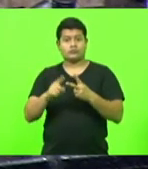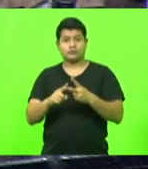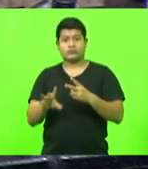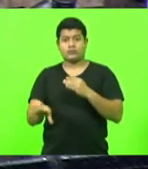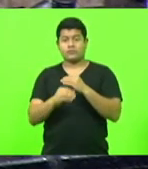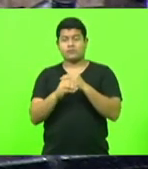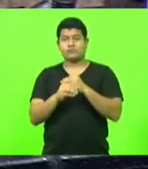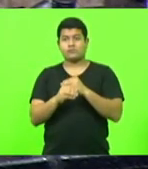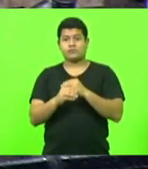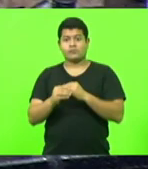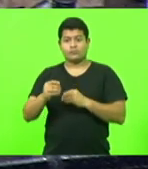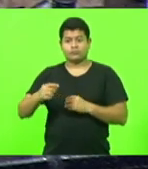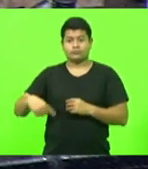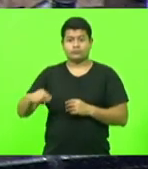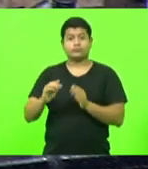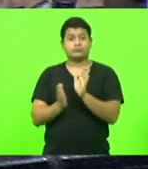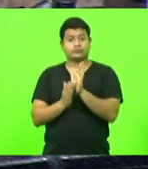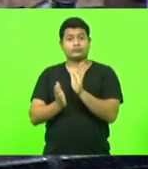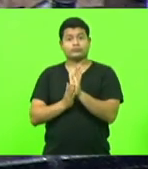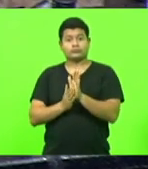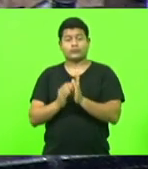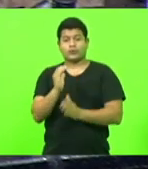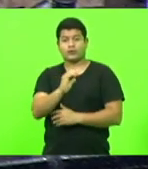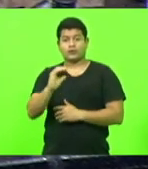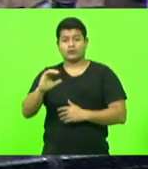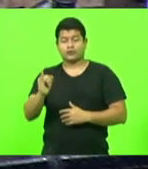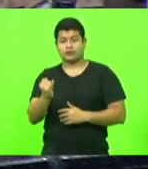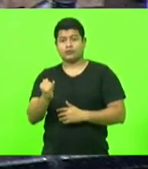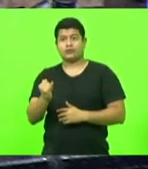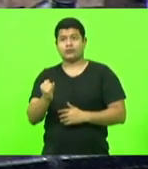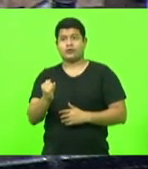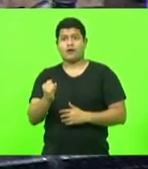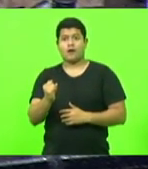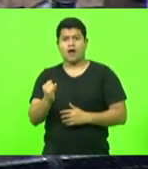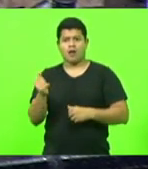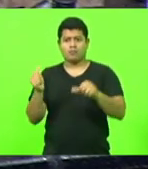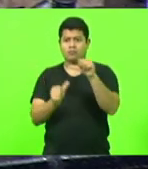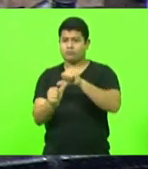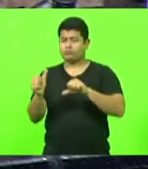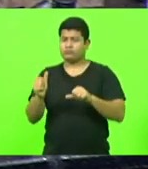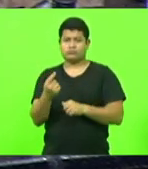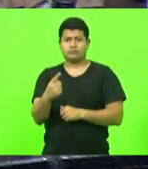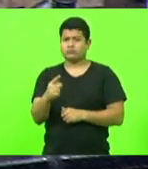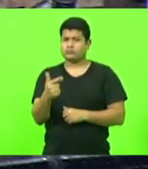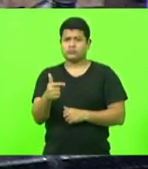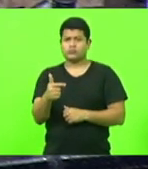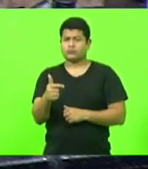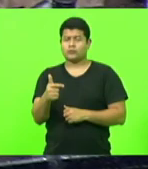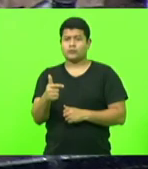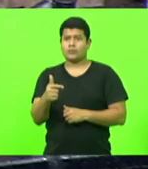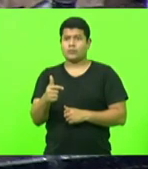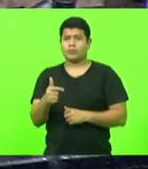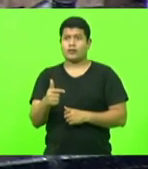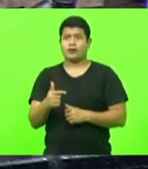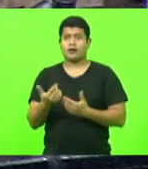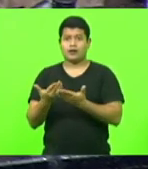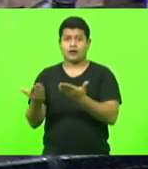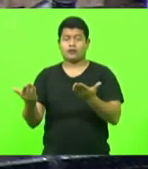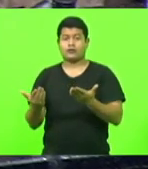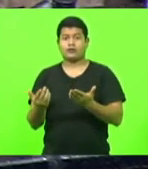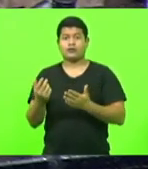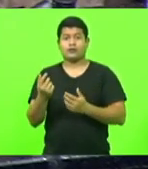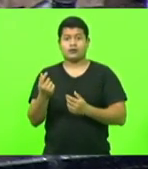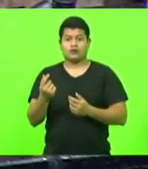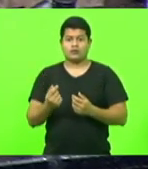linear, a nossa proposta na CCJ, não mexe na isonomia dos valores entre as